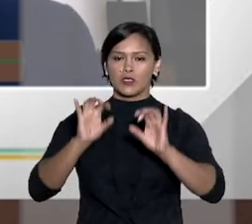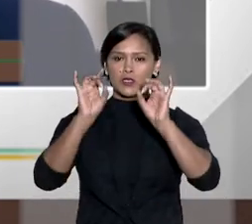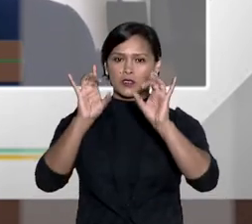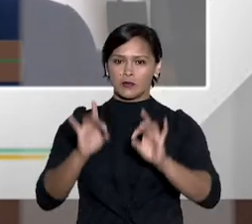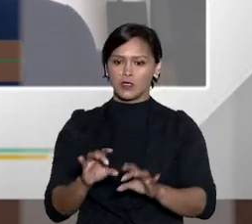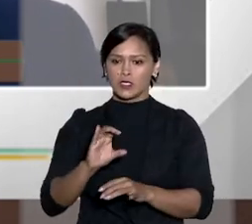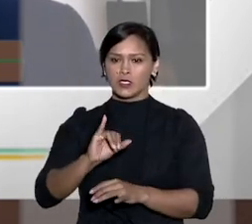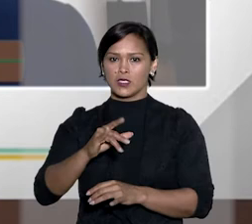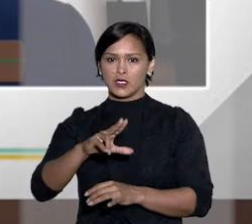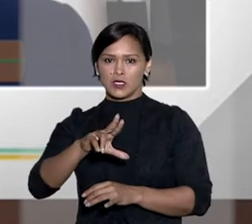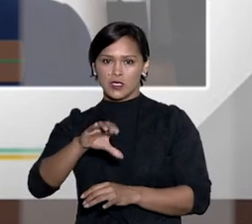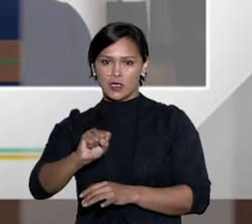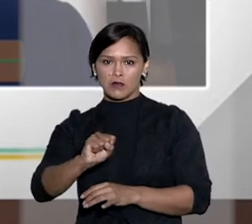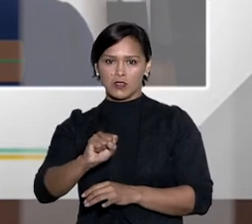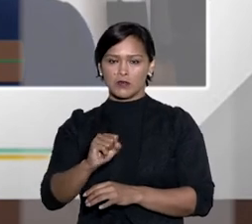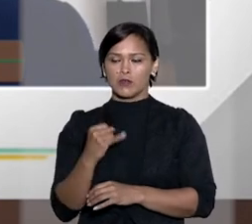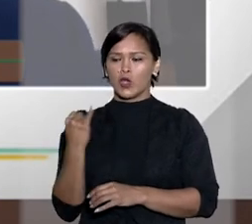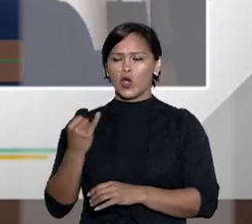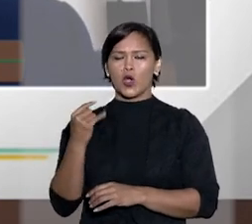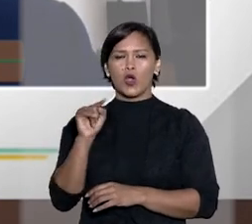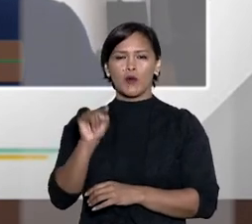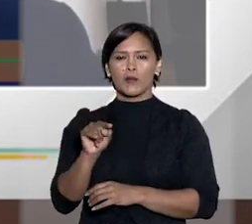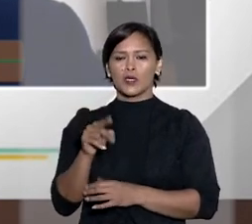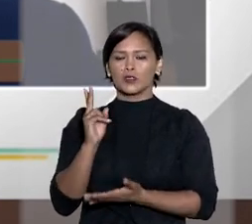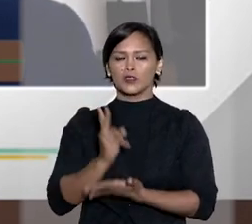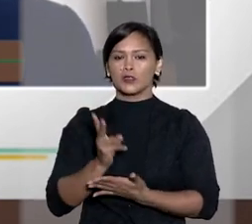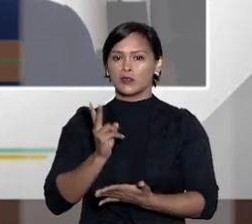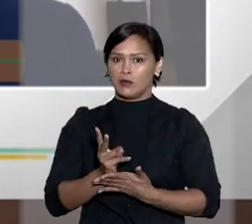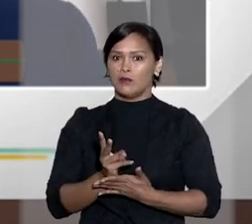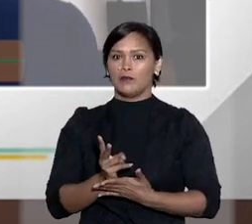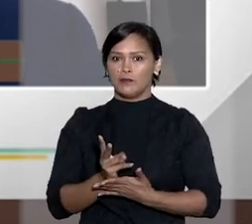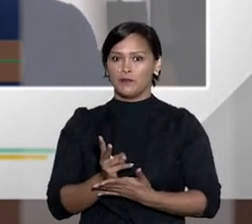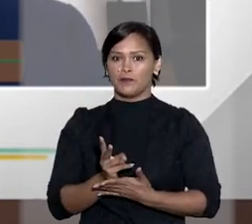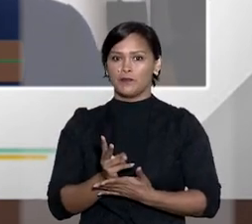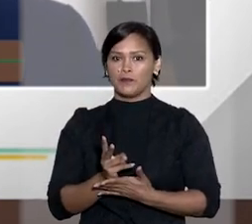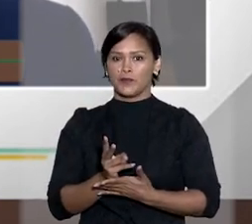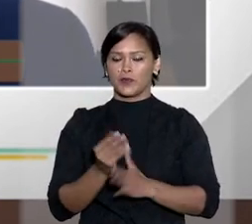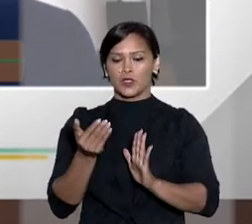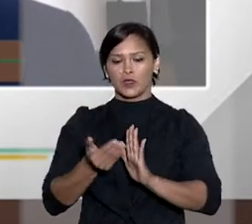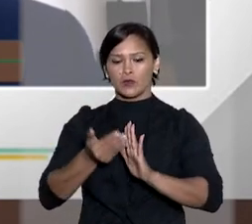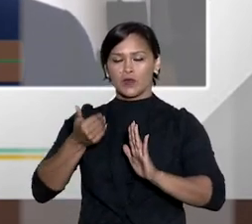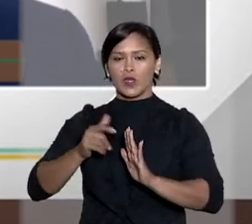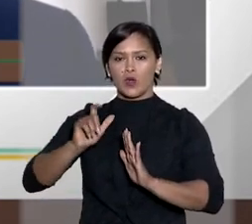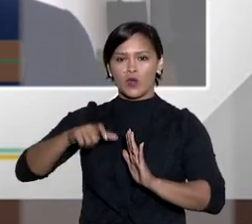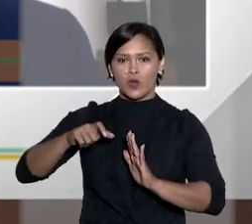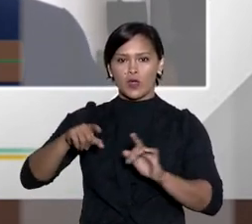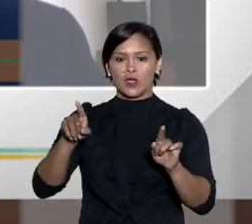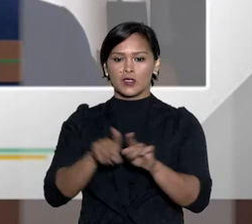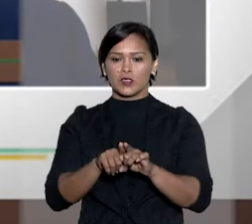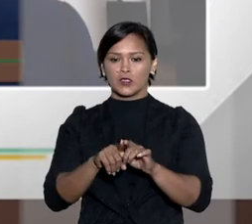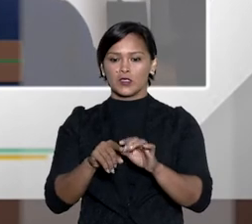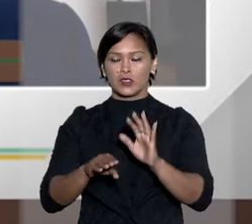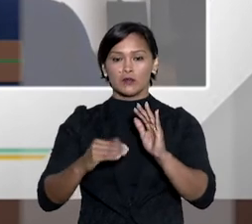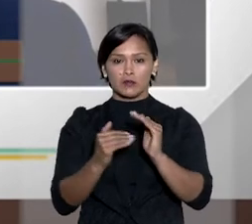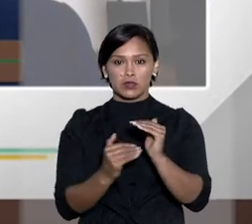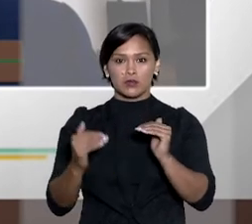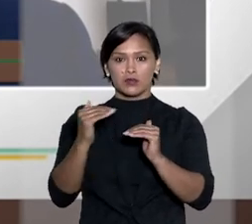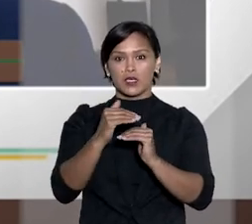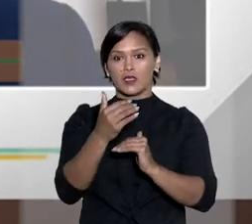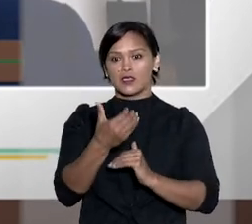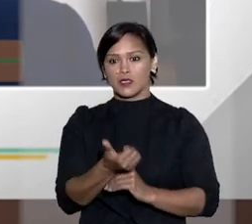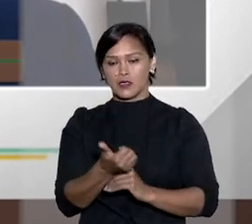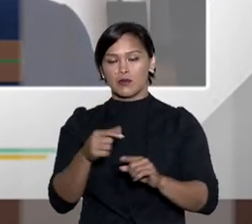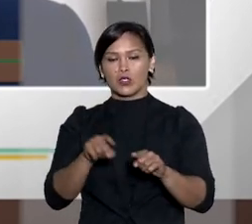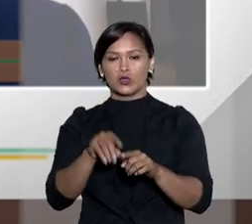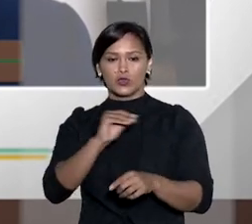Então, dessa forma, a opção pelo procedimento dos juizados especiais cíveis importará sempre automaticamente na